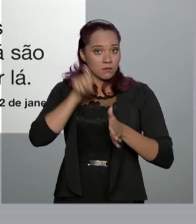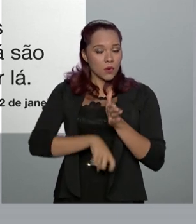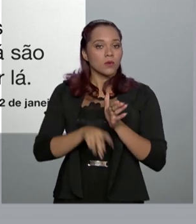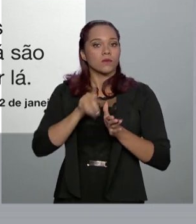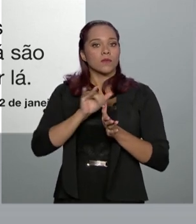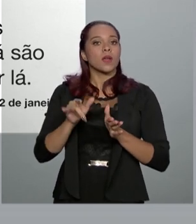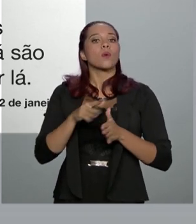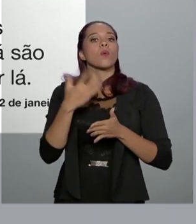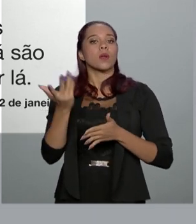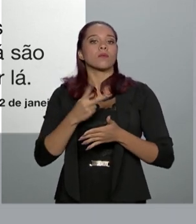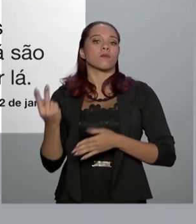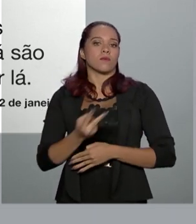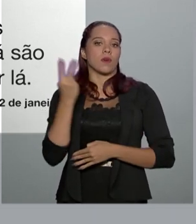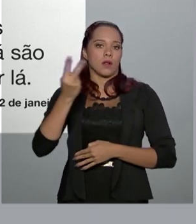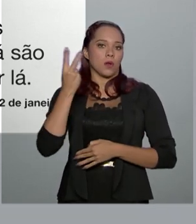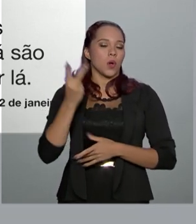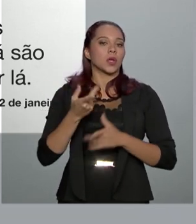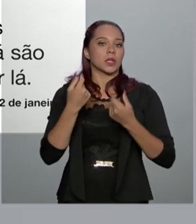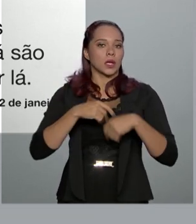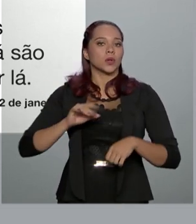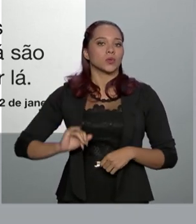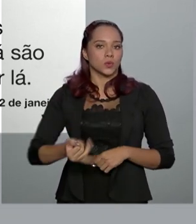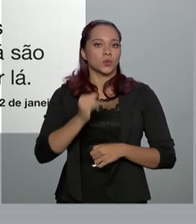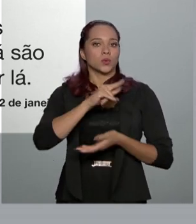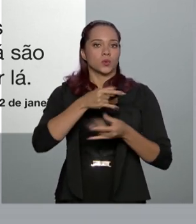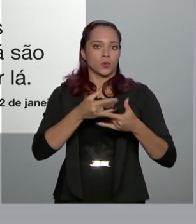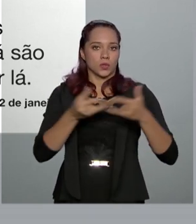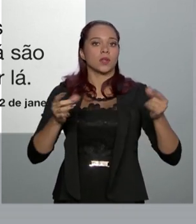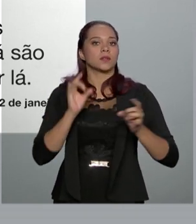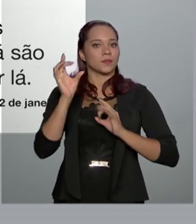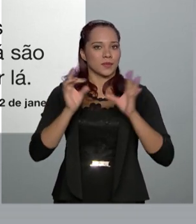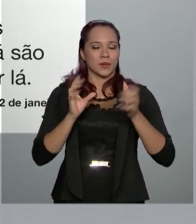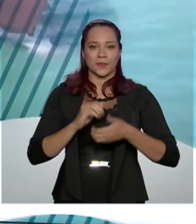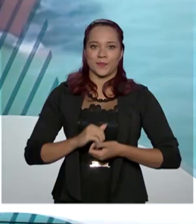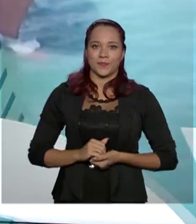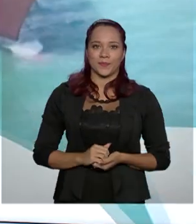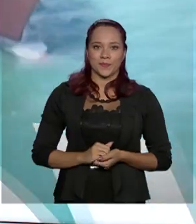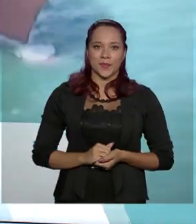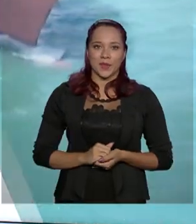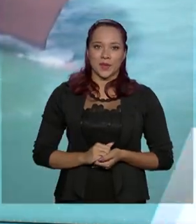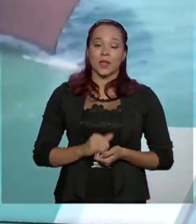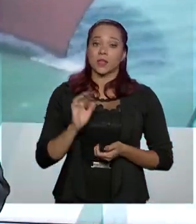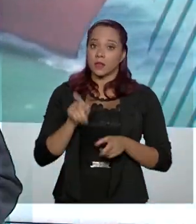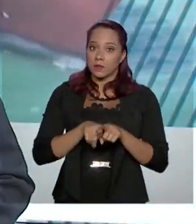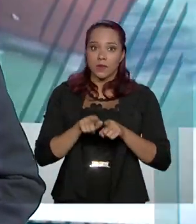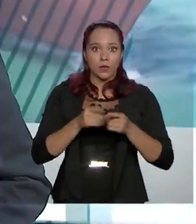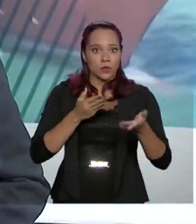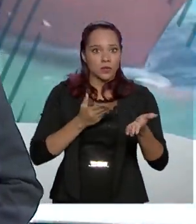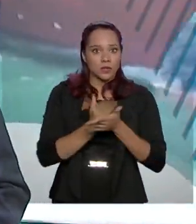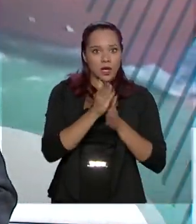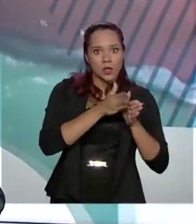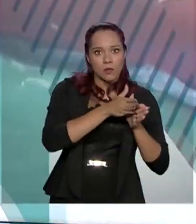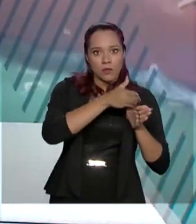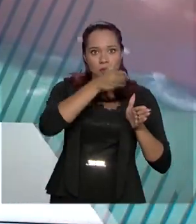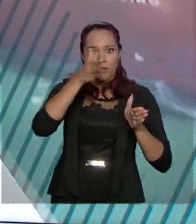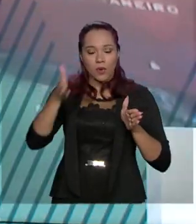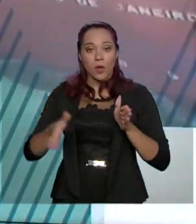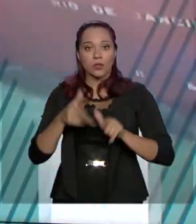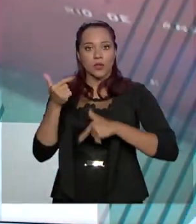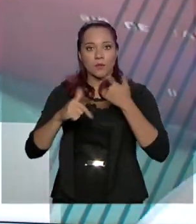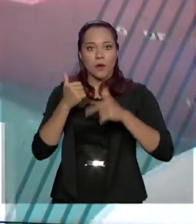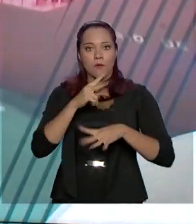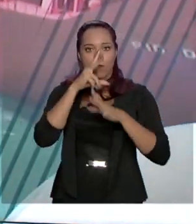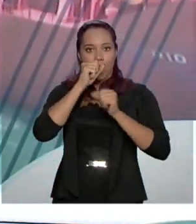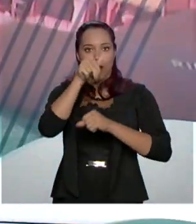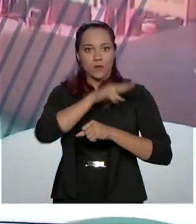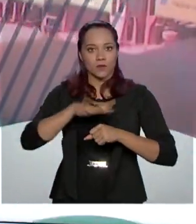descontada do valor devido em juros do cheque especial. E foi autorizada a prorrogação do emprego da Força Nacional